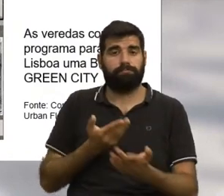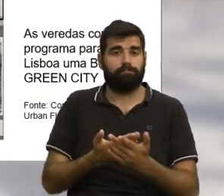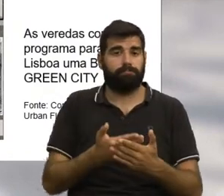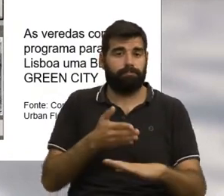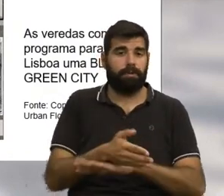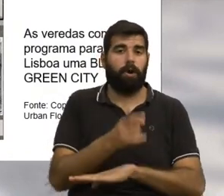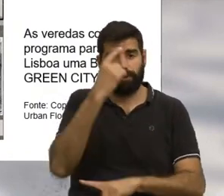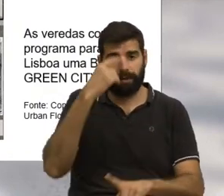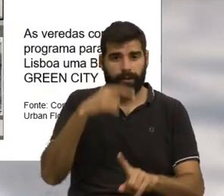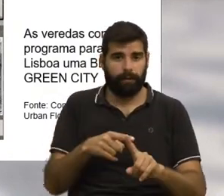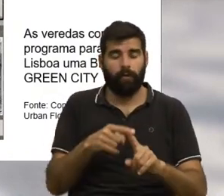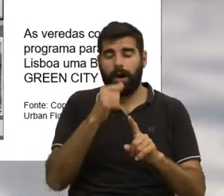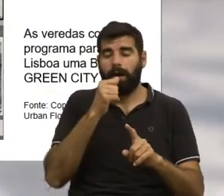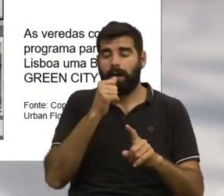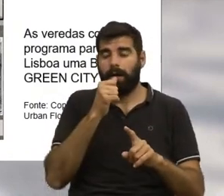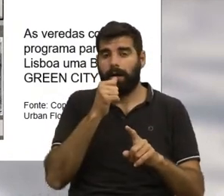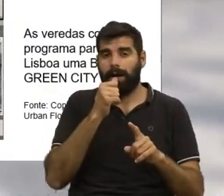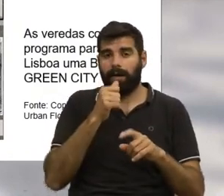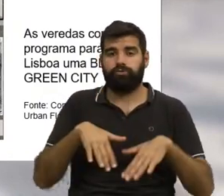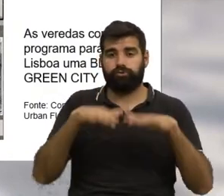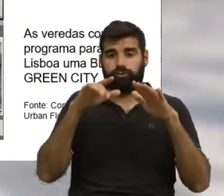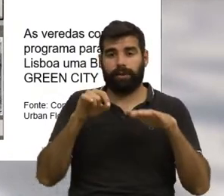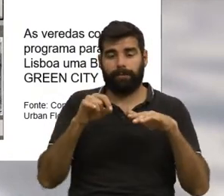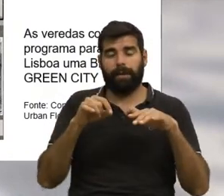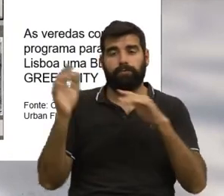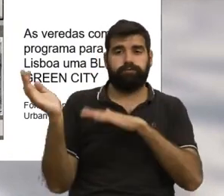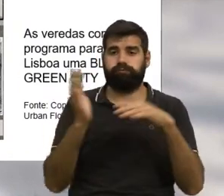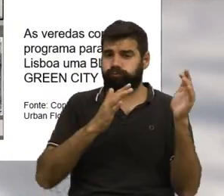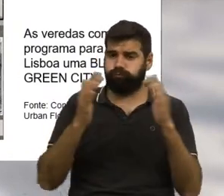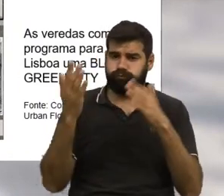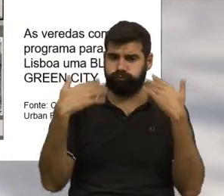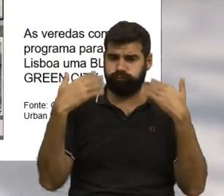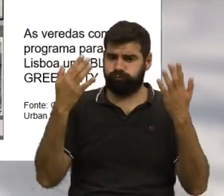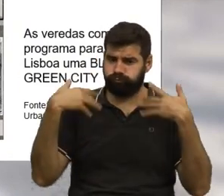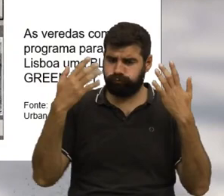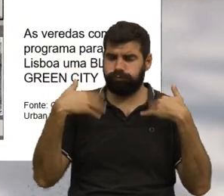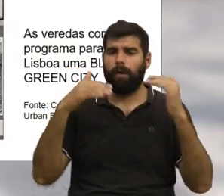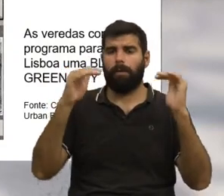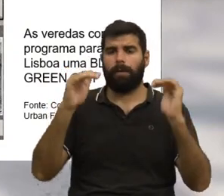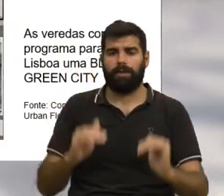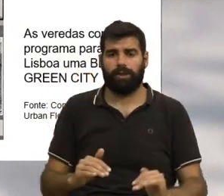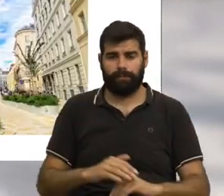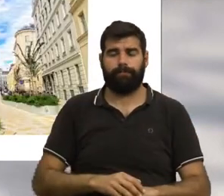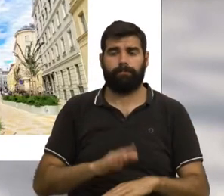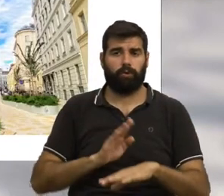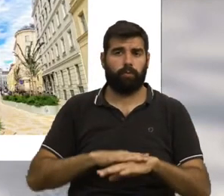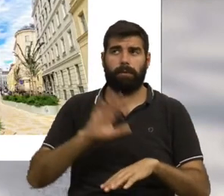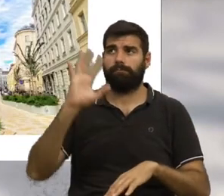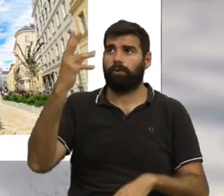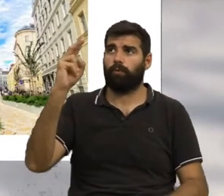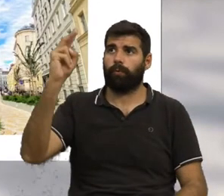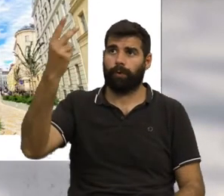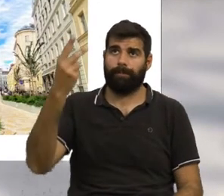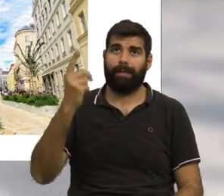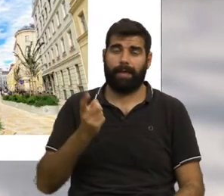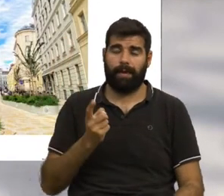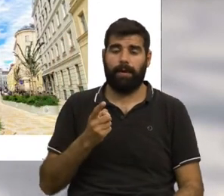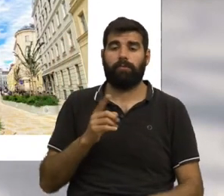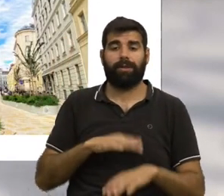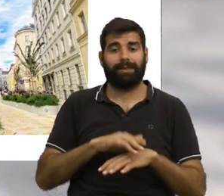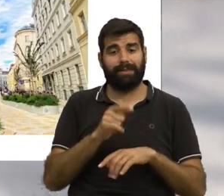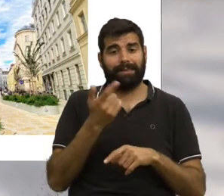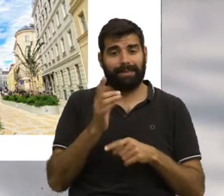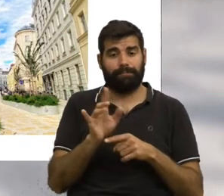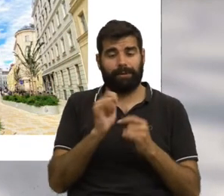para mitigar os efeitos das ondas de calor e para os venir e mitigar as cheias cada vez mais frequentes e fruto das alterações climáticas. E aqui apresentamos